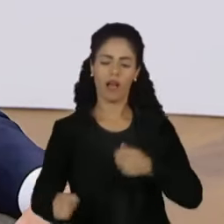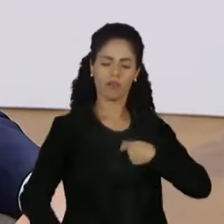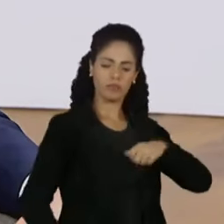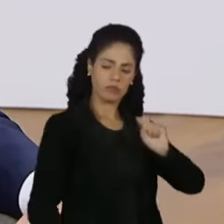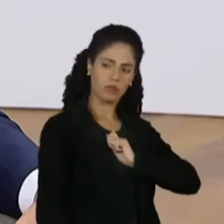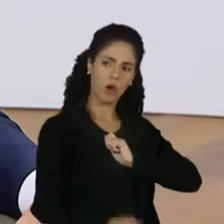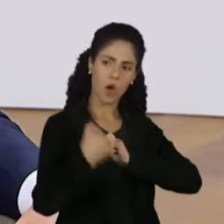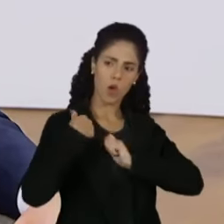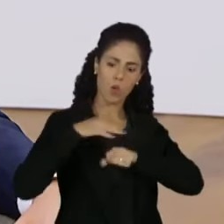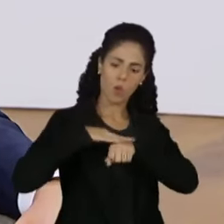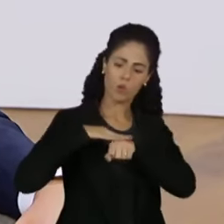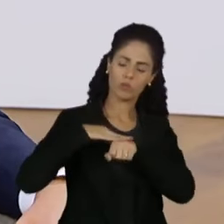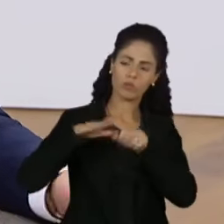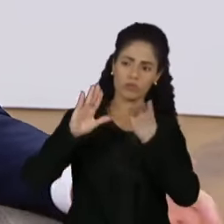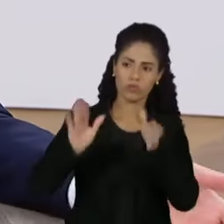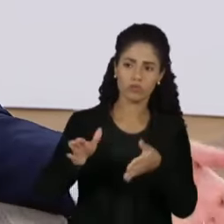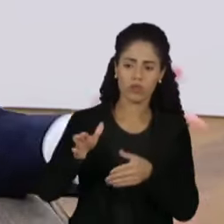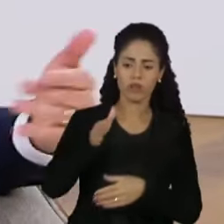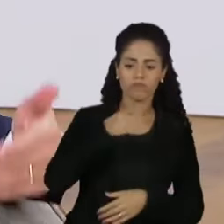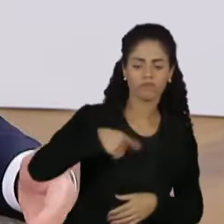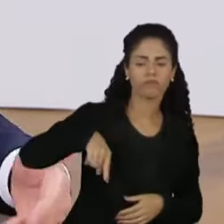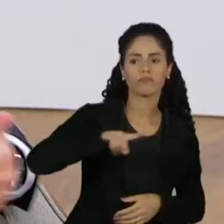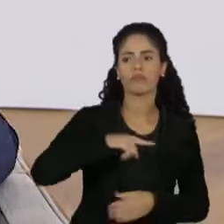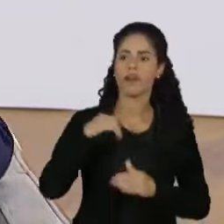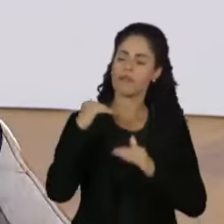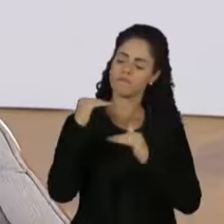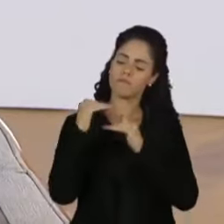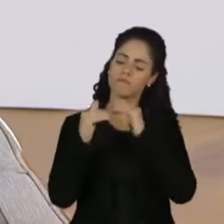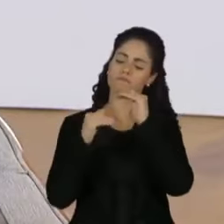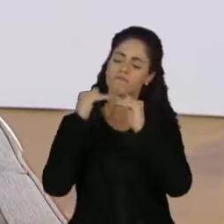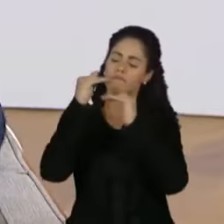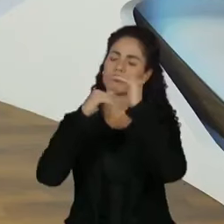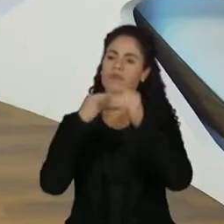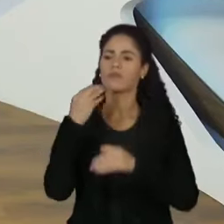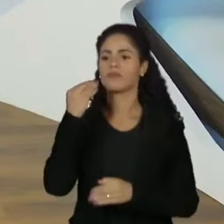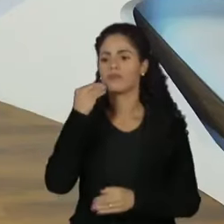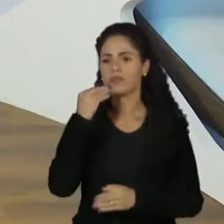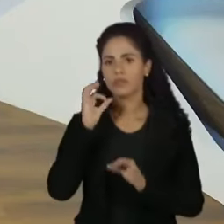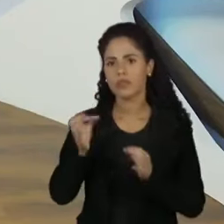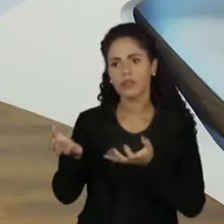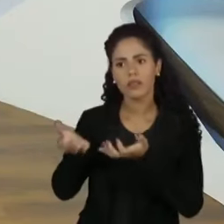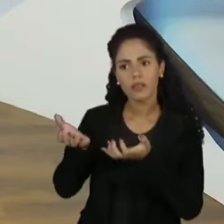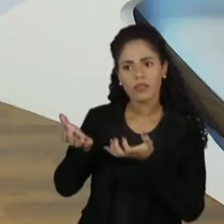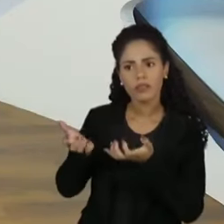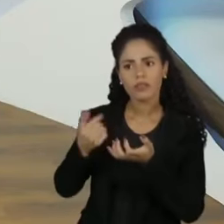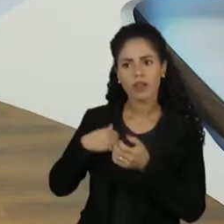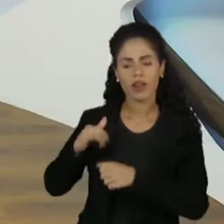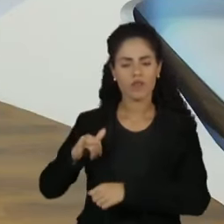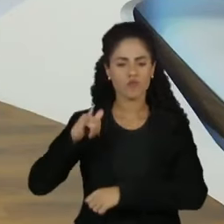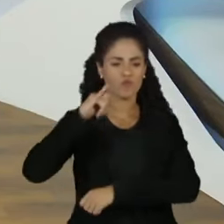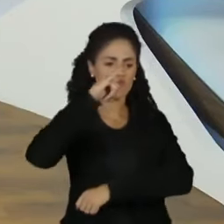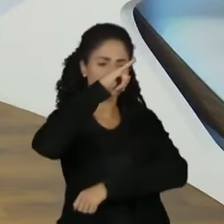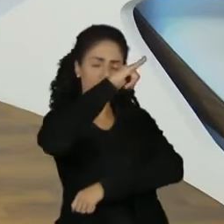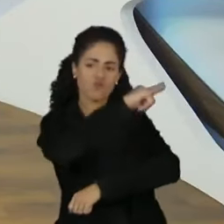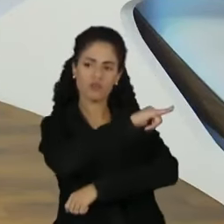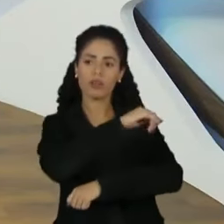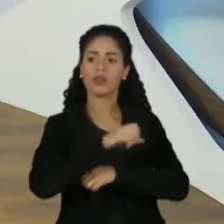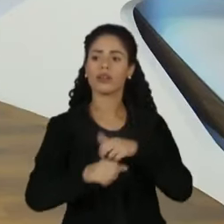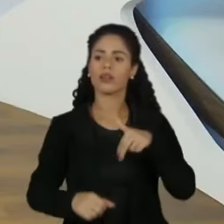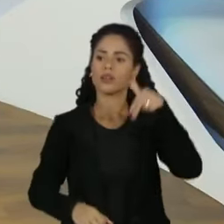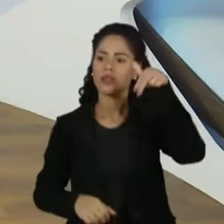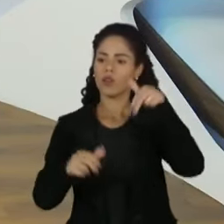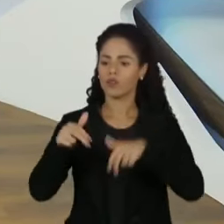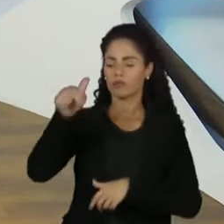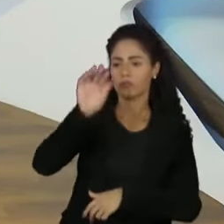eu falei com o presidente, que vai avançar. E aí, de fato, eles querem ampliar voos para o norte e nordeste do Brasil,